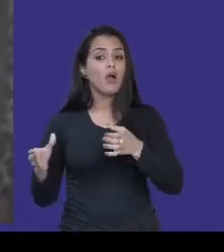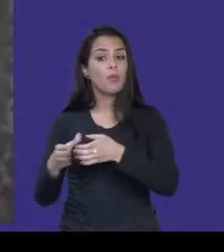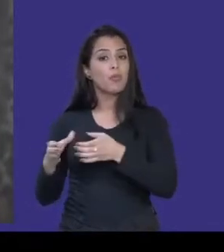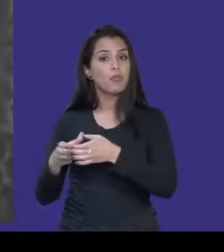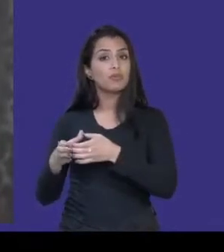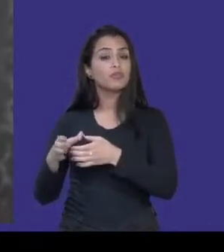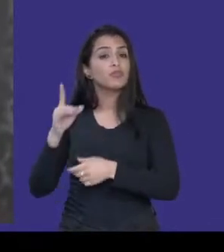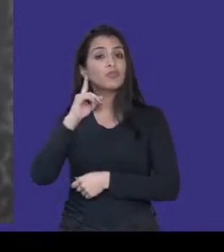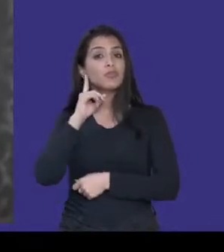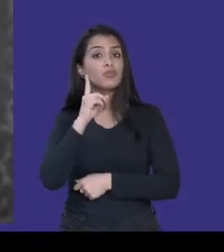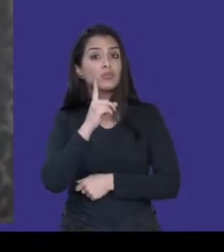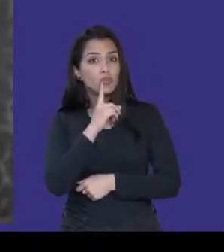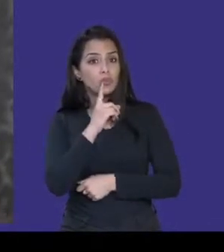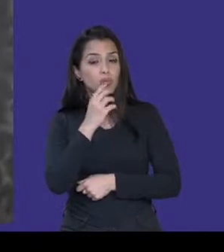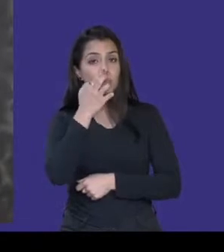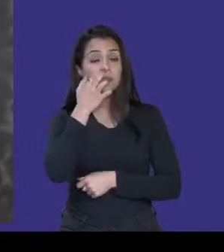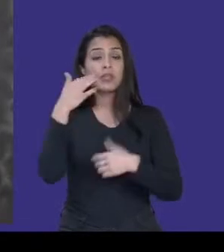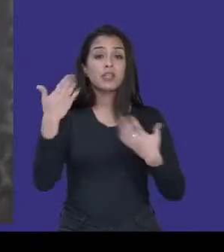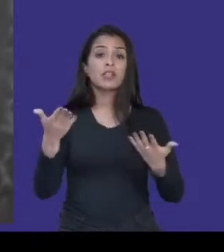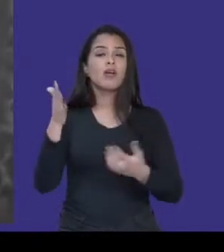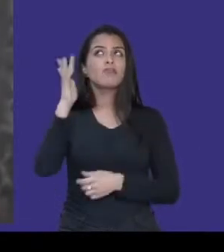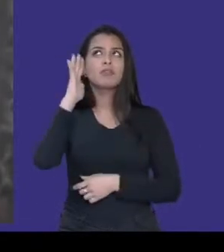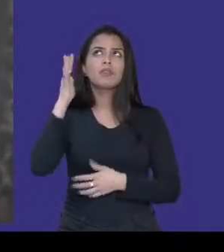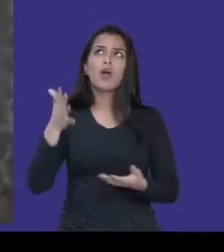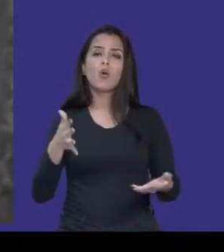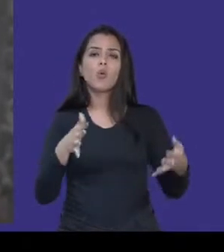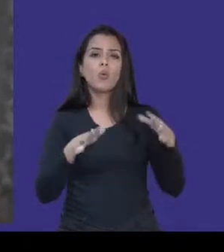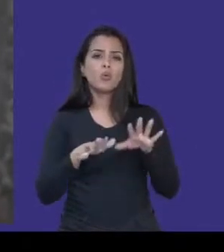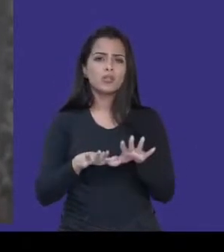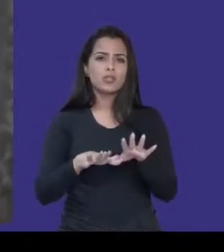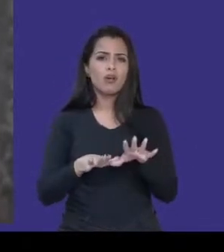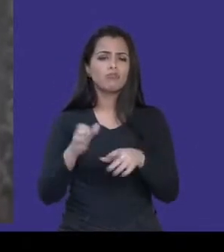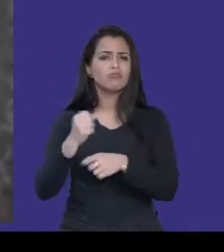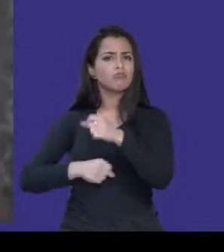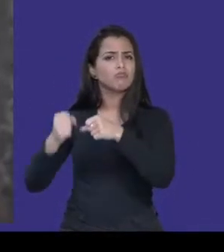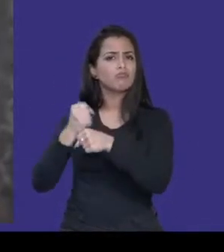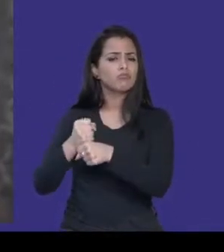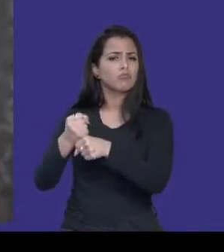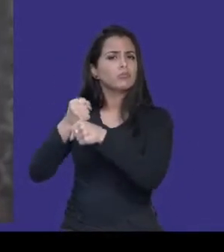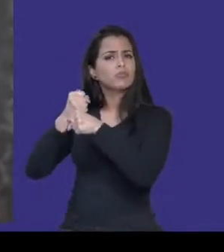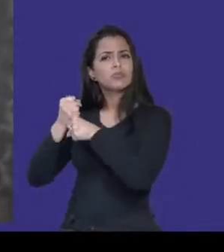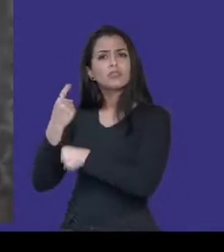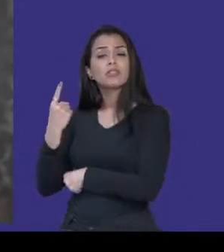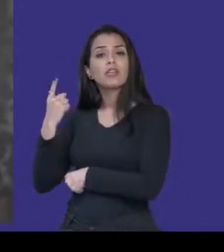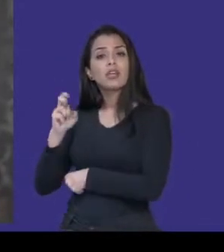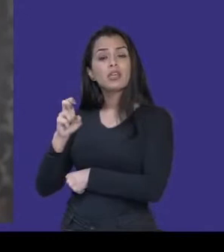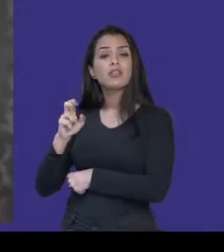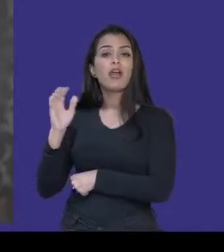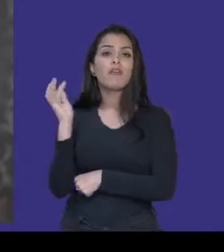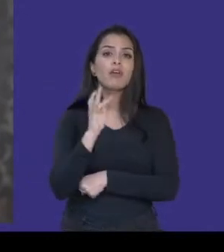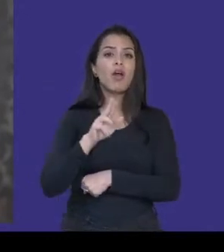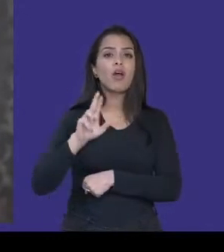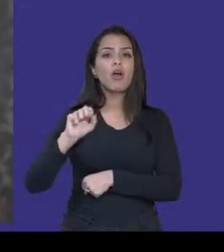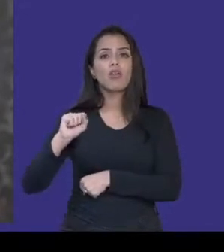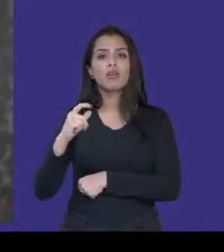Pensando na inclusão, já faz muito tempo, já faz aí uns 15 anos, pelo menos, que a USP criou um projeto chamado